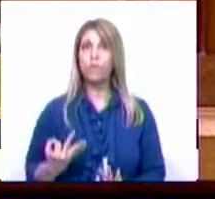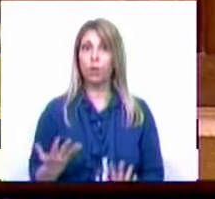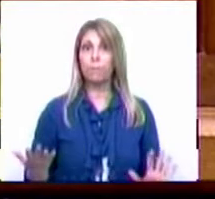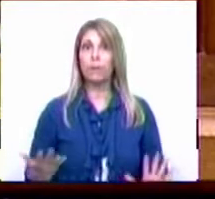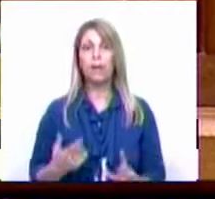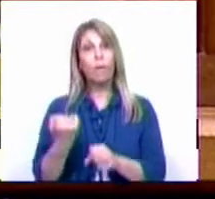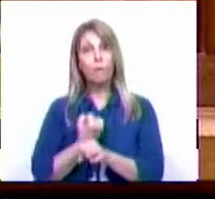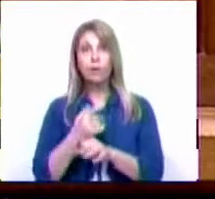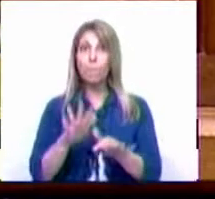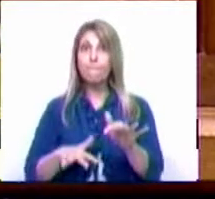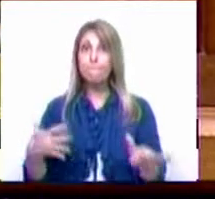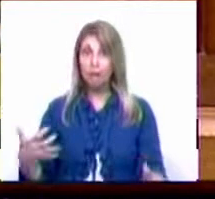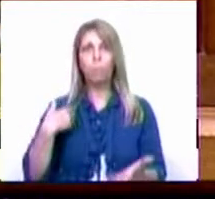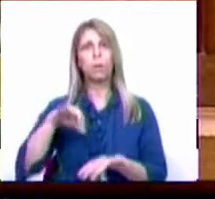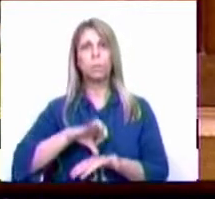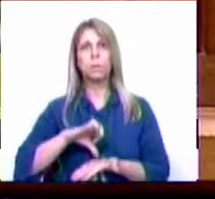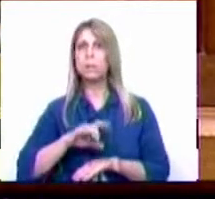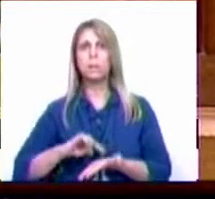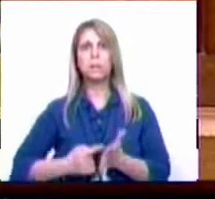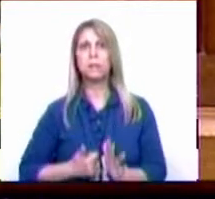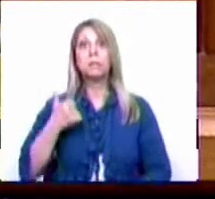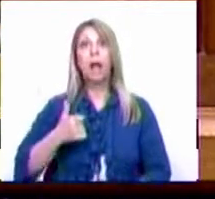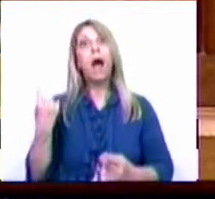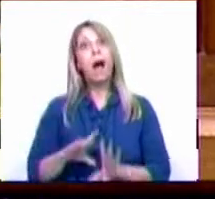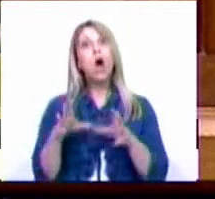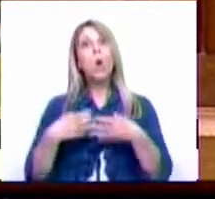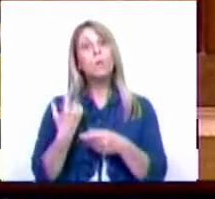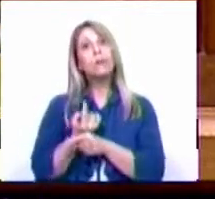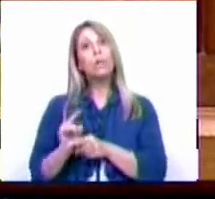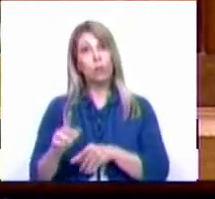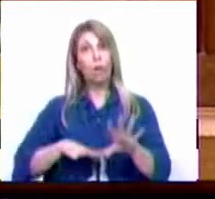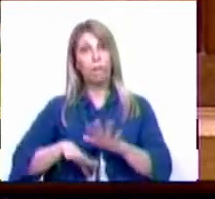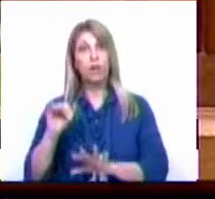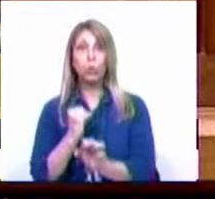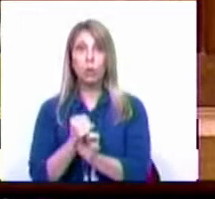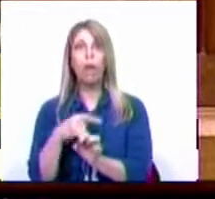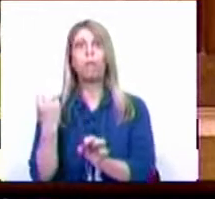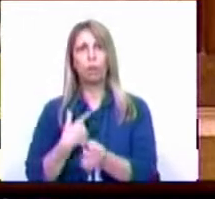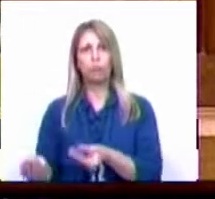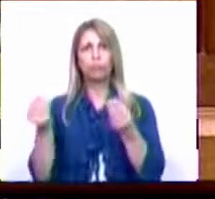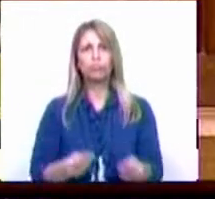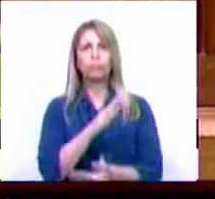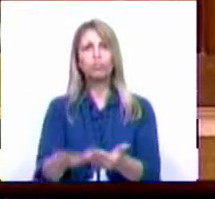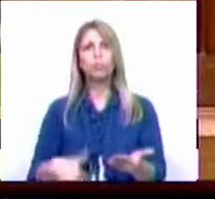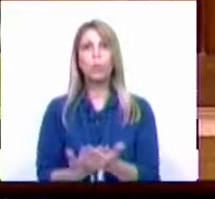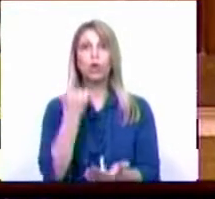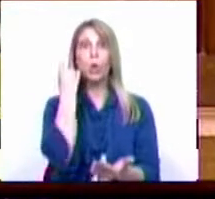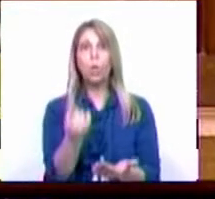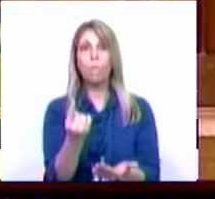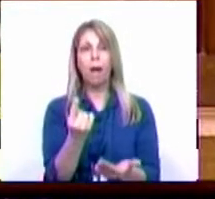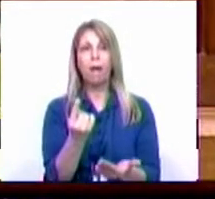Parlamento tem sido central e como existe uma comissão eventual que tem feito este trabalho, apresentaremos uma proposta no sentido de